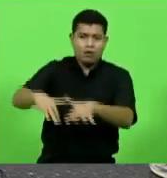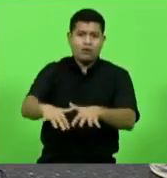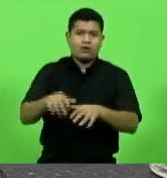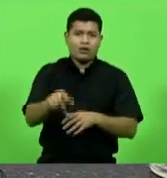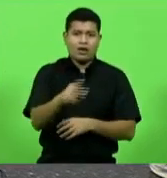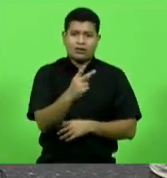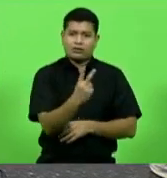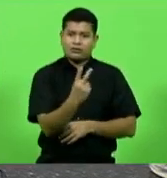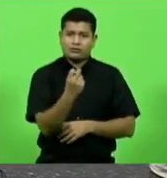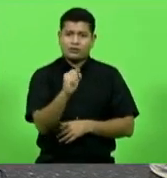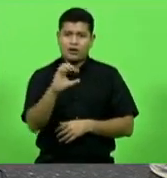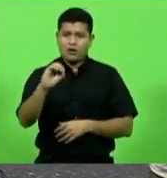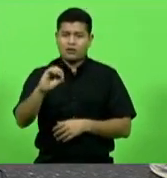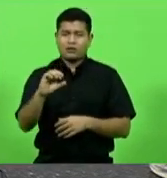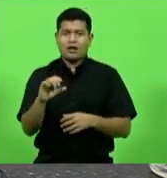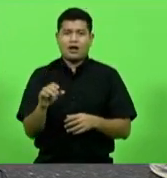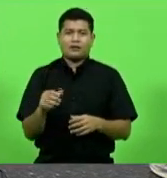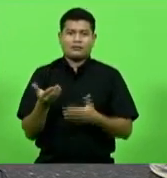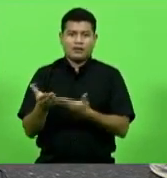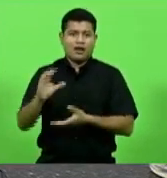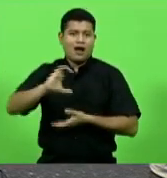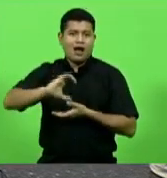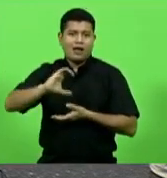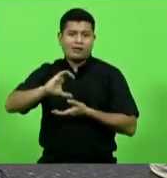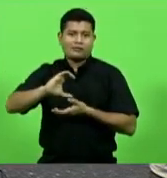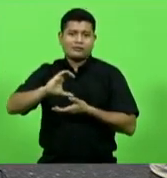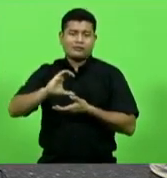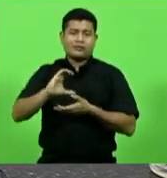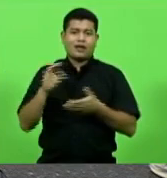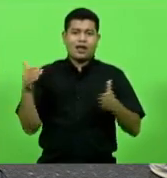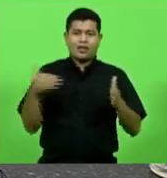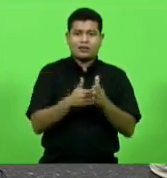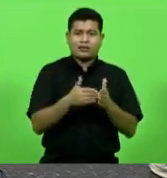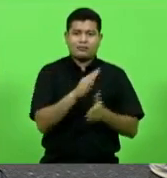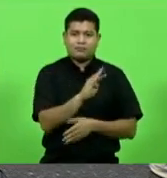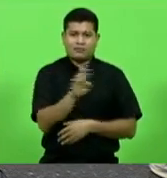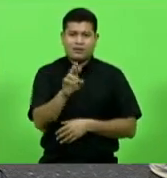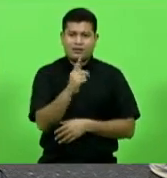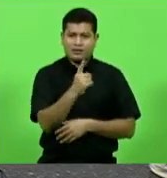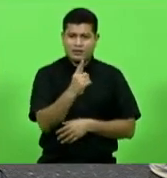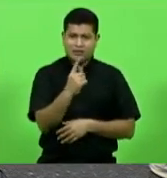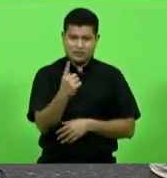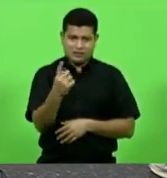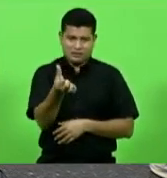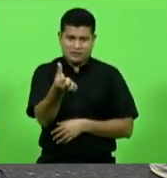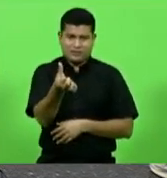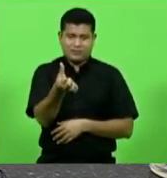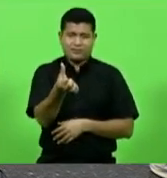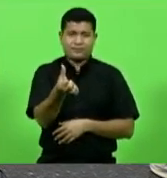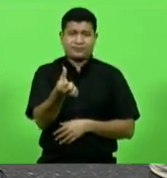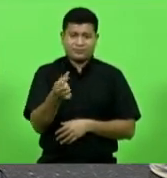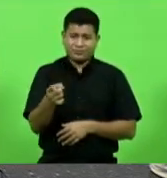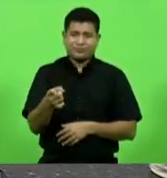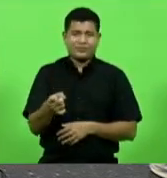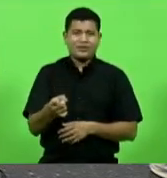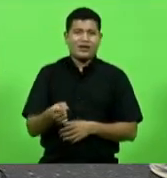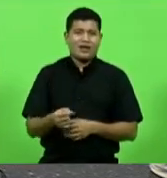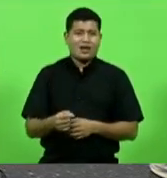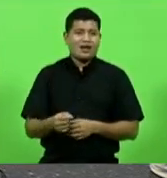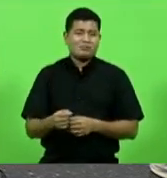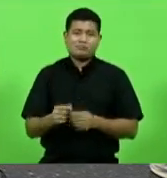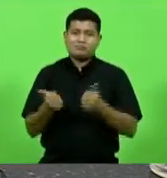entre Canoinhas e a BR-116 o que força todo esse trânsito